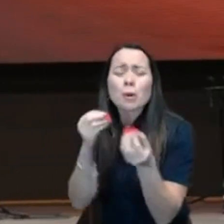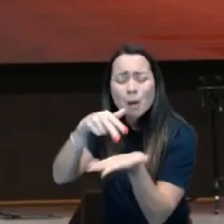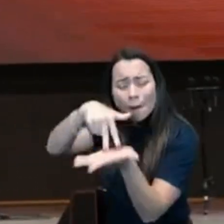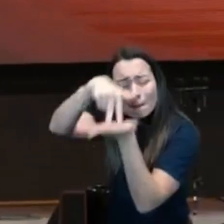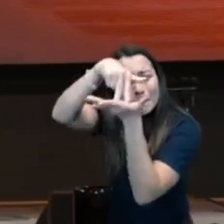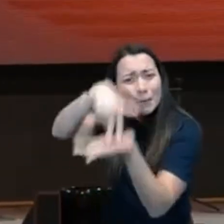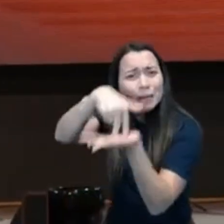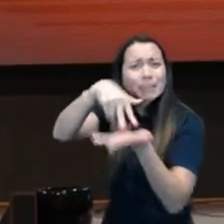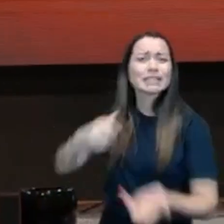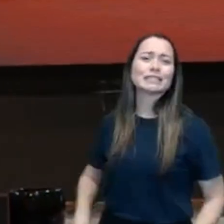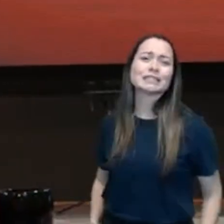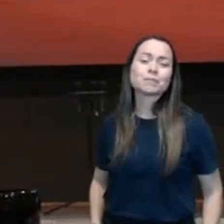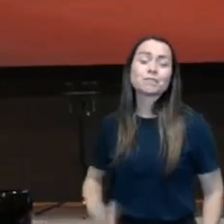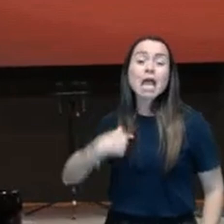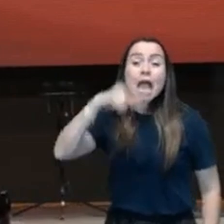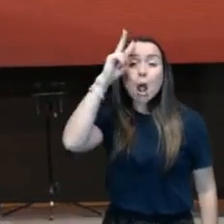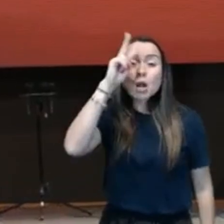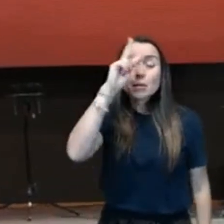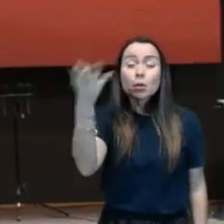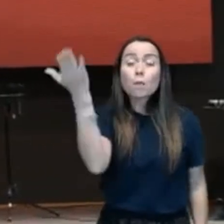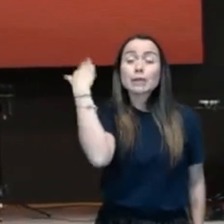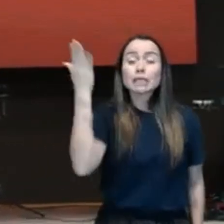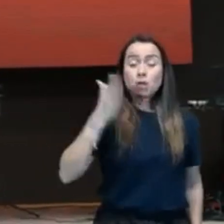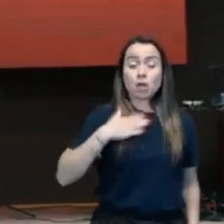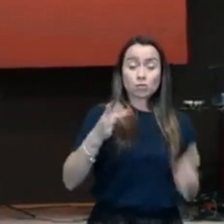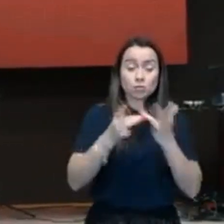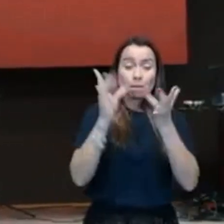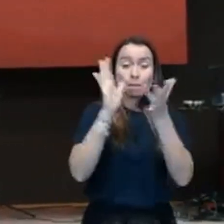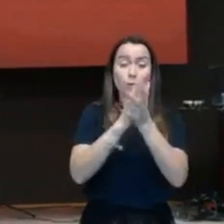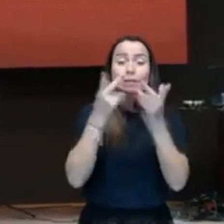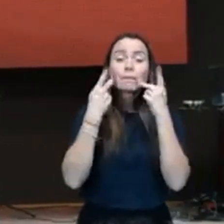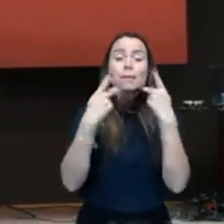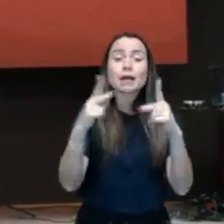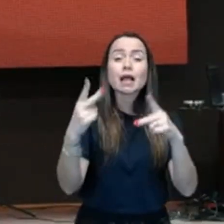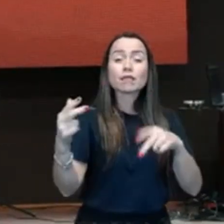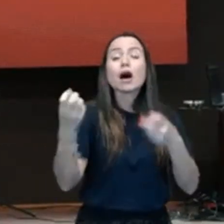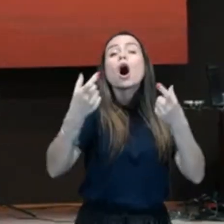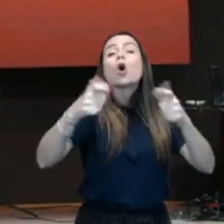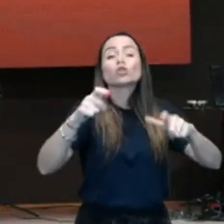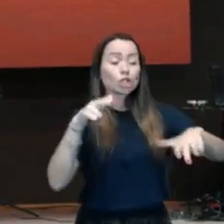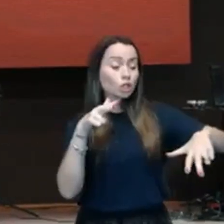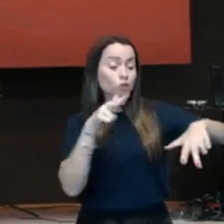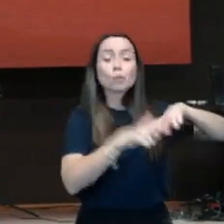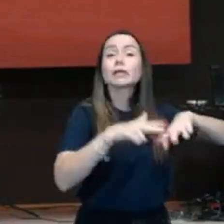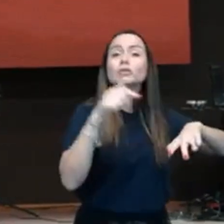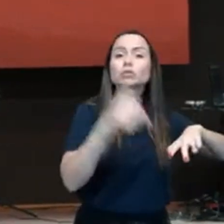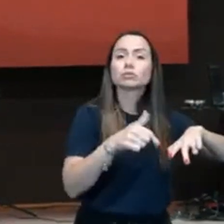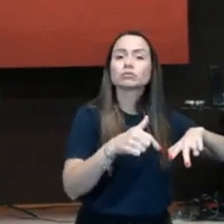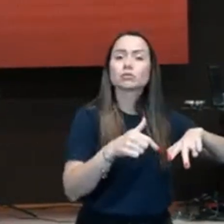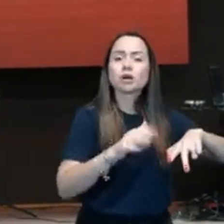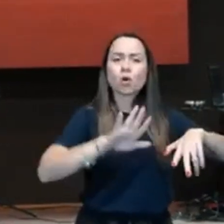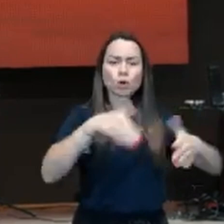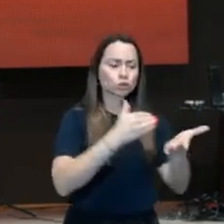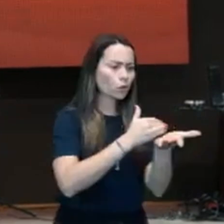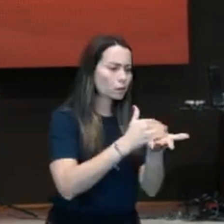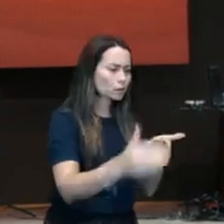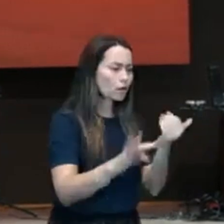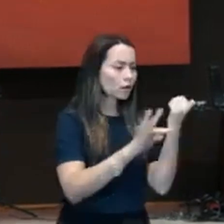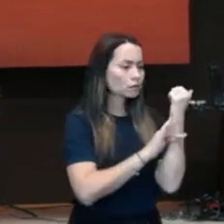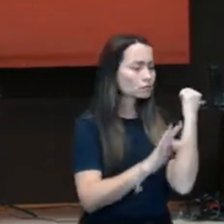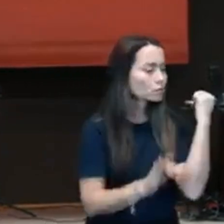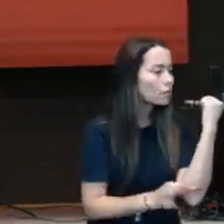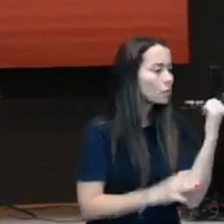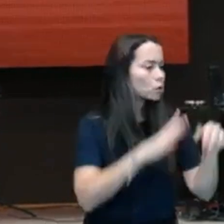lembro quando eu e minha esposa pregávamos no presídio, que quando a gente começou, os testemunhos começaram a pipocar. E